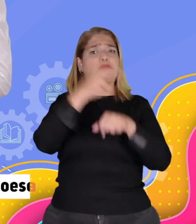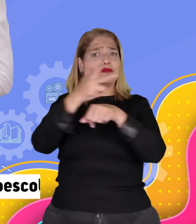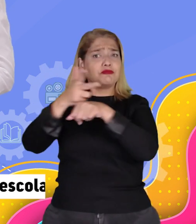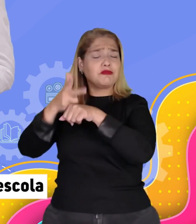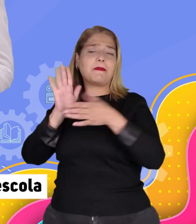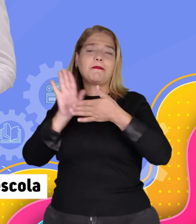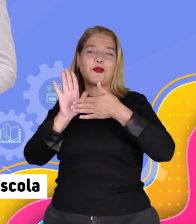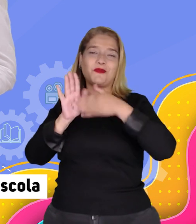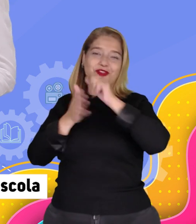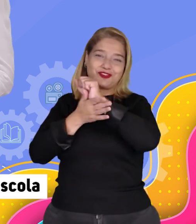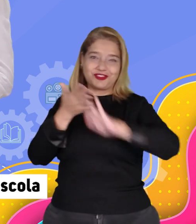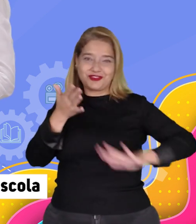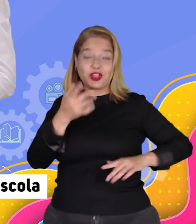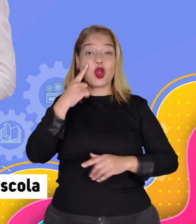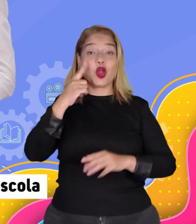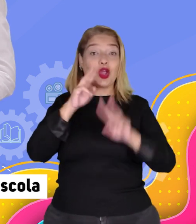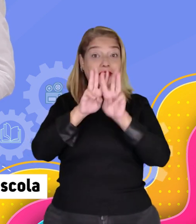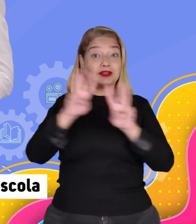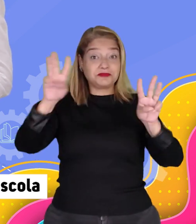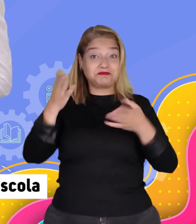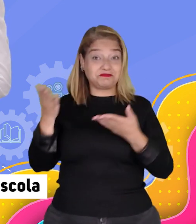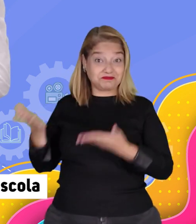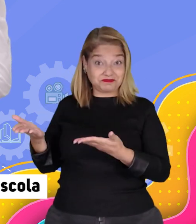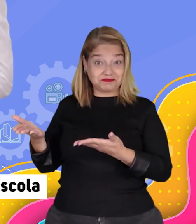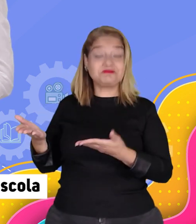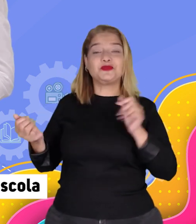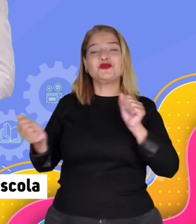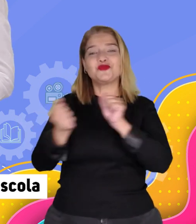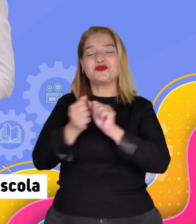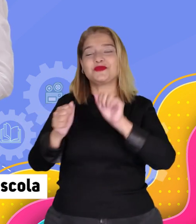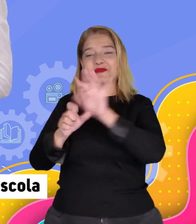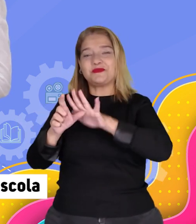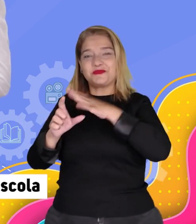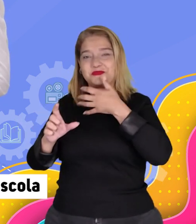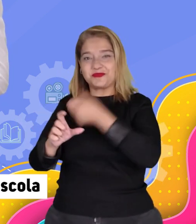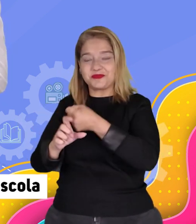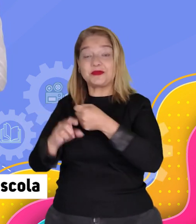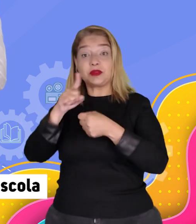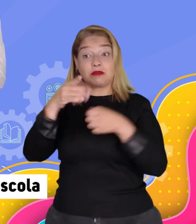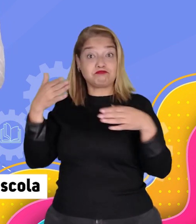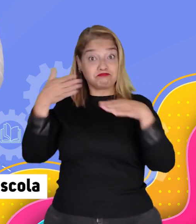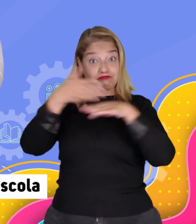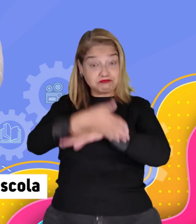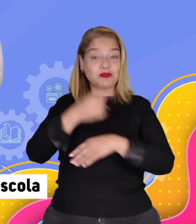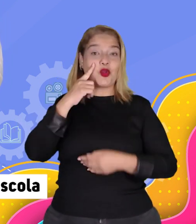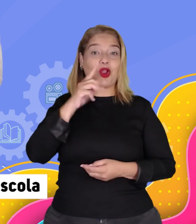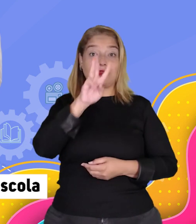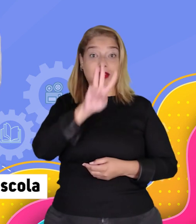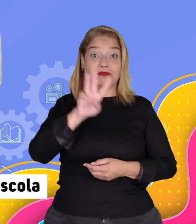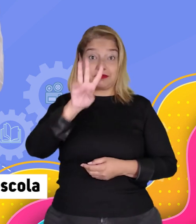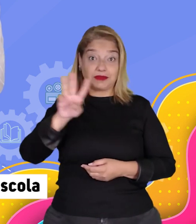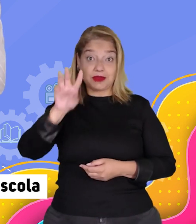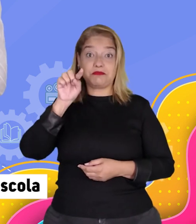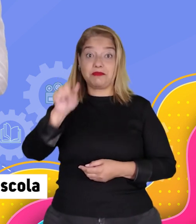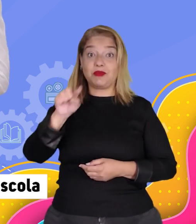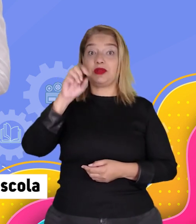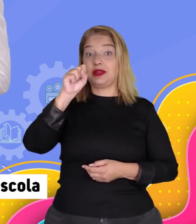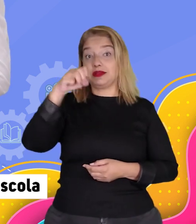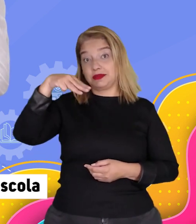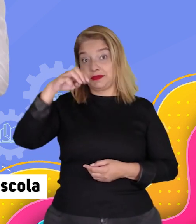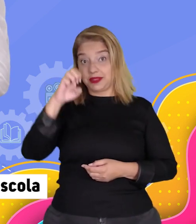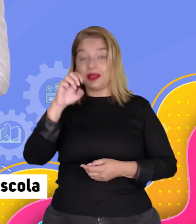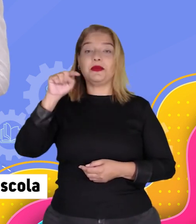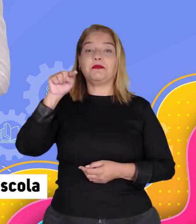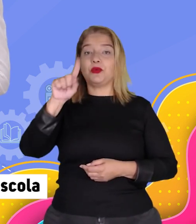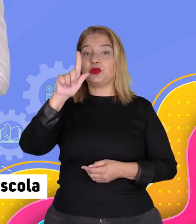propostas de atividade. O site está aqui na sua telinha, junto com o TR Code. Então basta acessar o www.sme